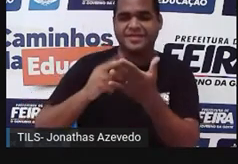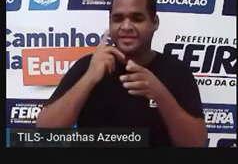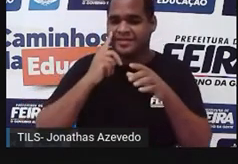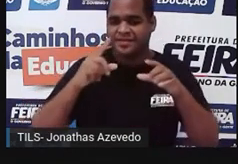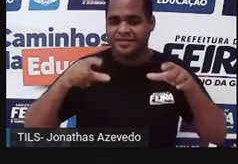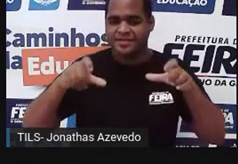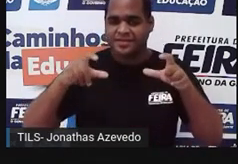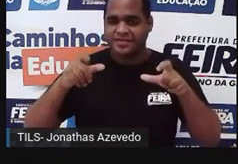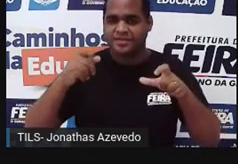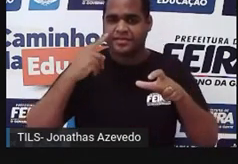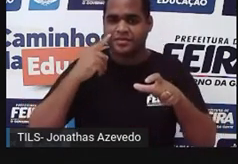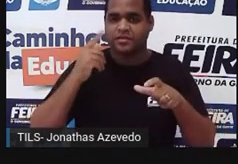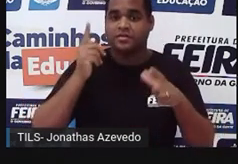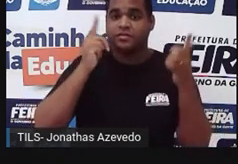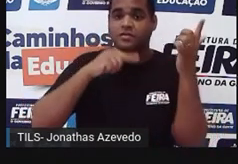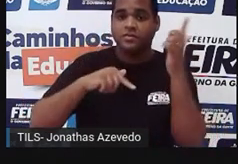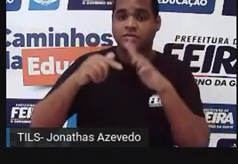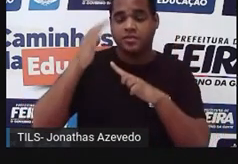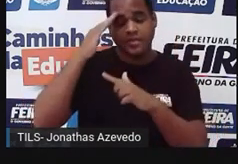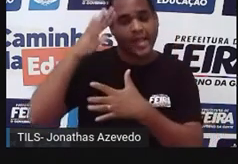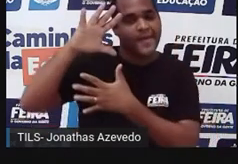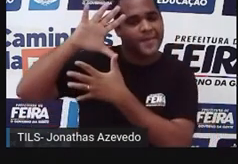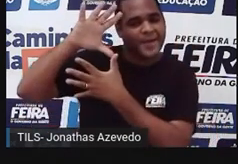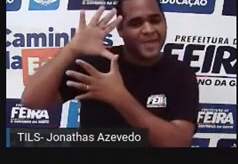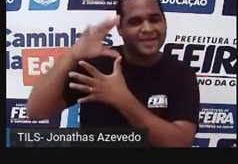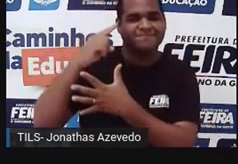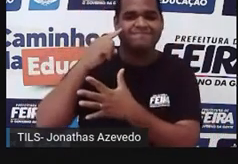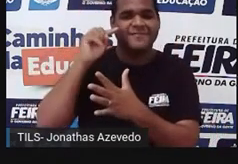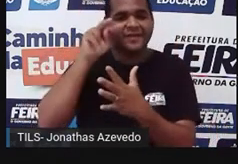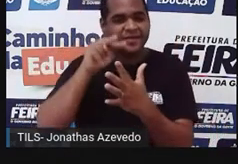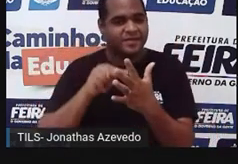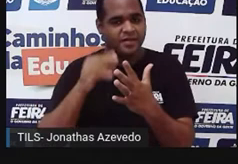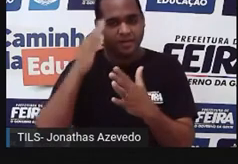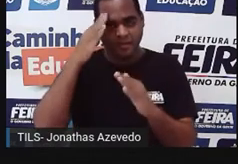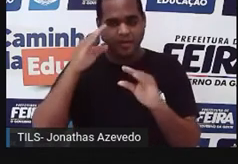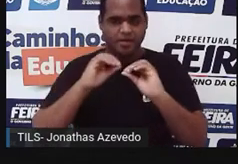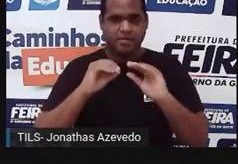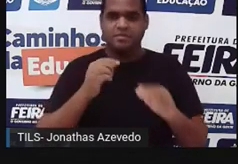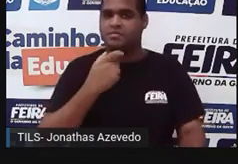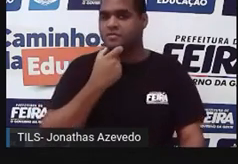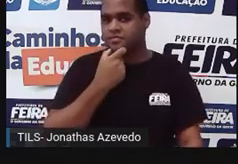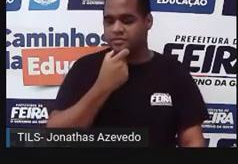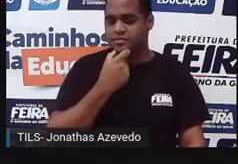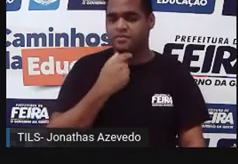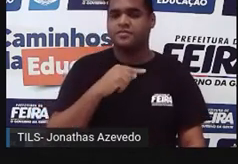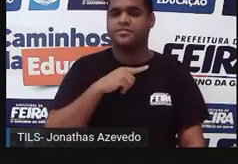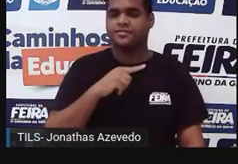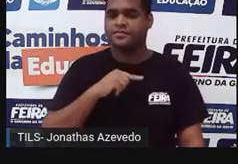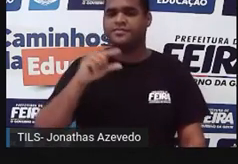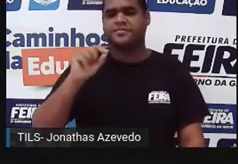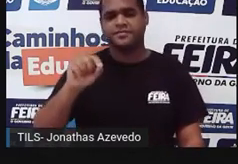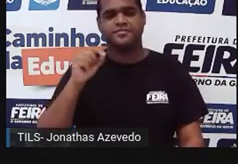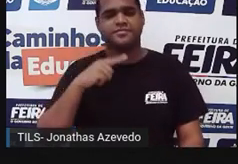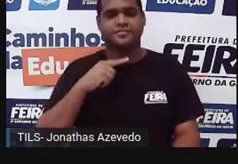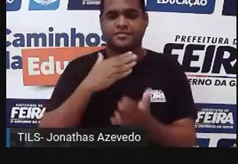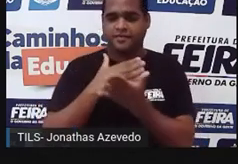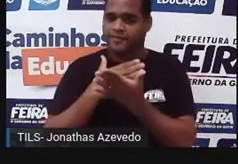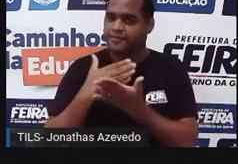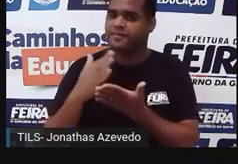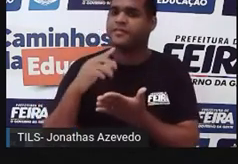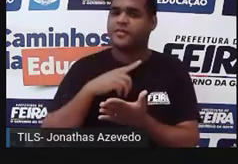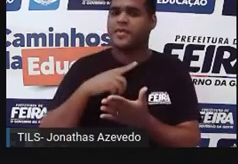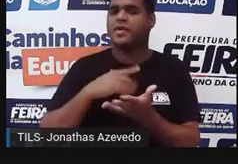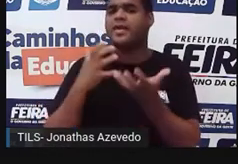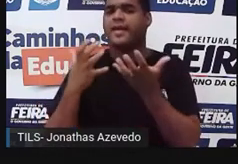que navegava tivesse por onde se guiar. Então, eles saíram lá da Inglaterra com esse objetivo e Darwin se ofereceu para ir com eles, porque ele